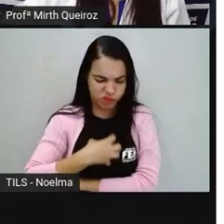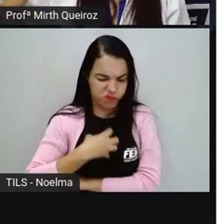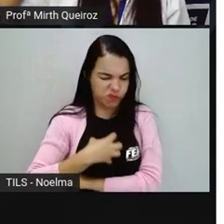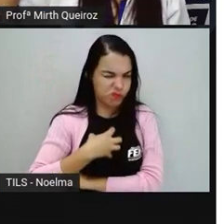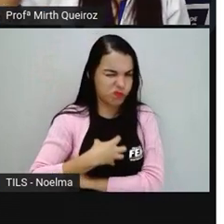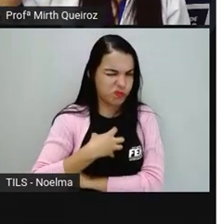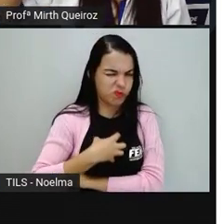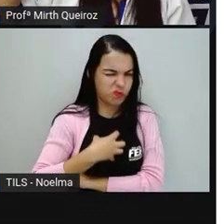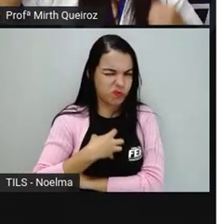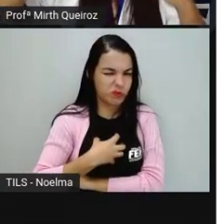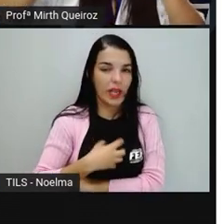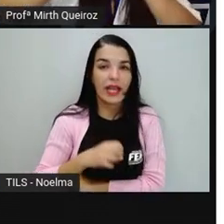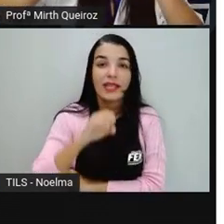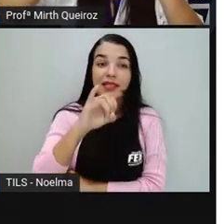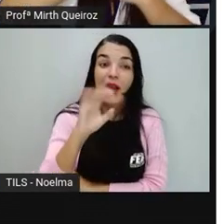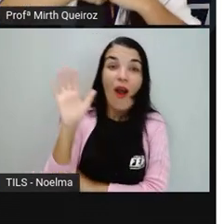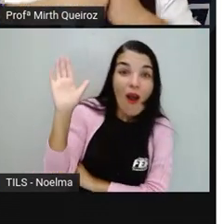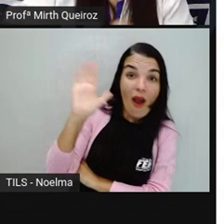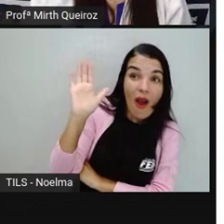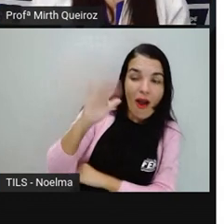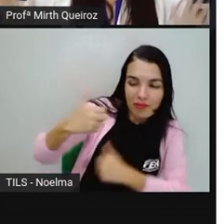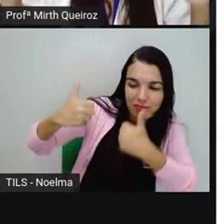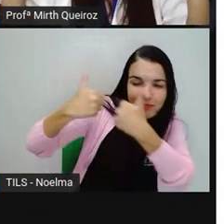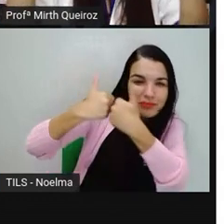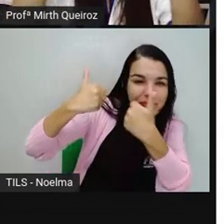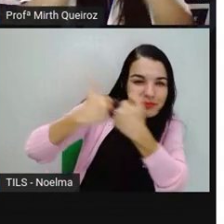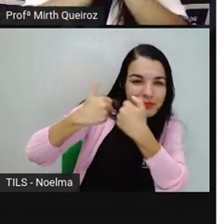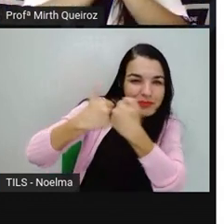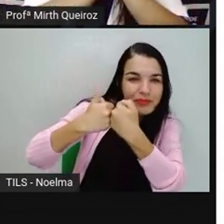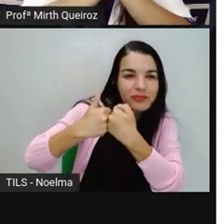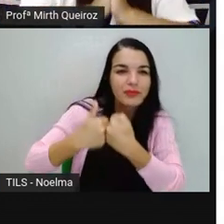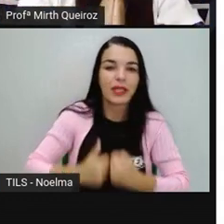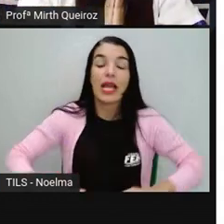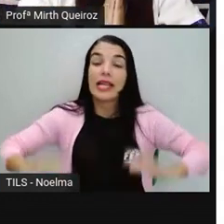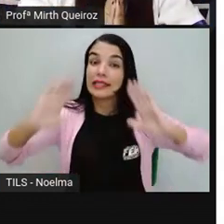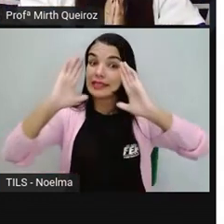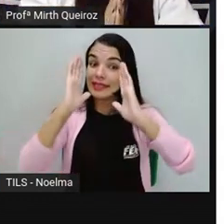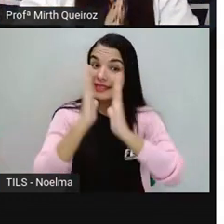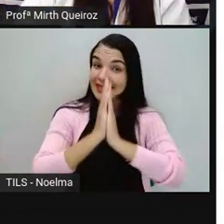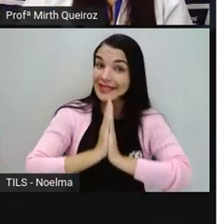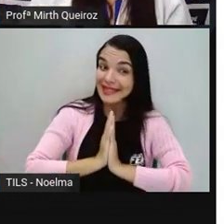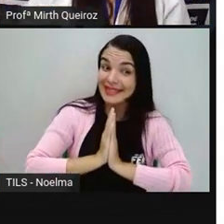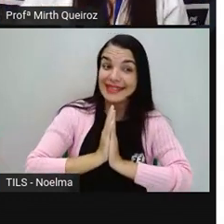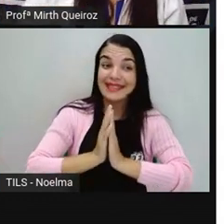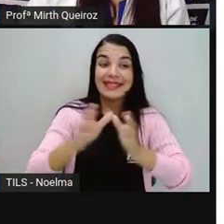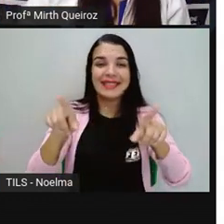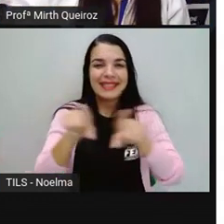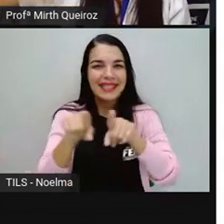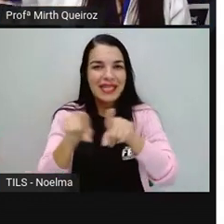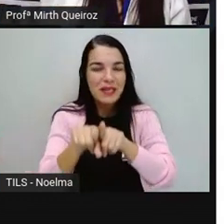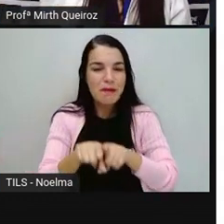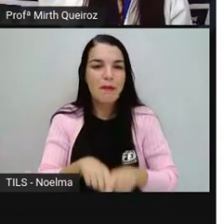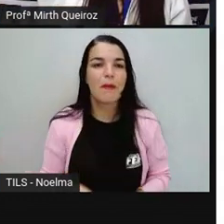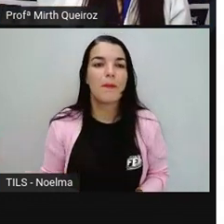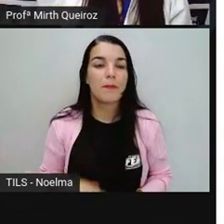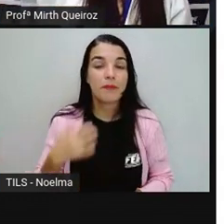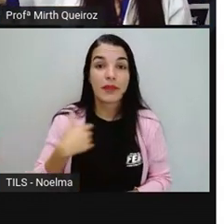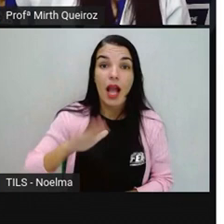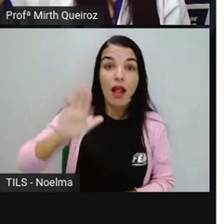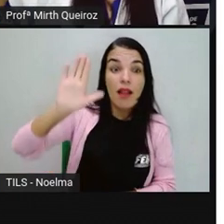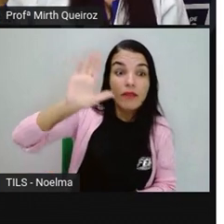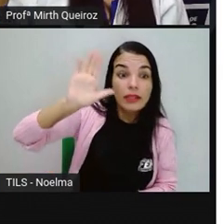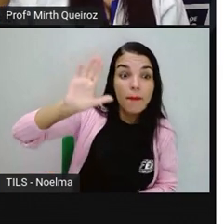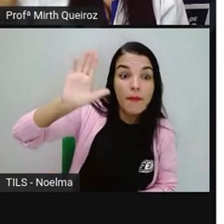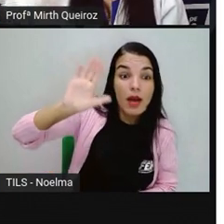A mãozinha, né? De cumprimento, ó. Assim também é de cumprimentar. Eu quero falar.